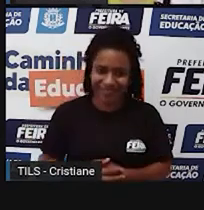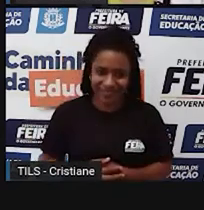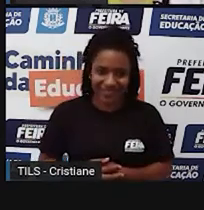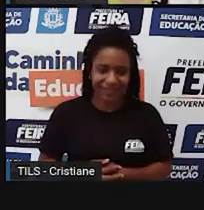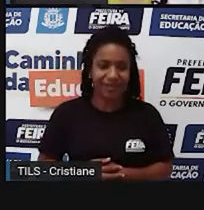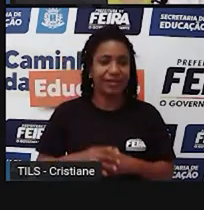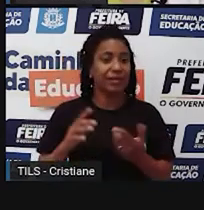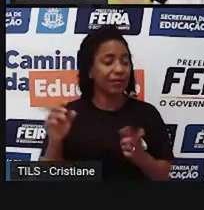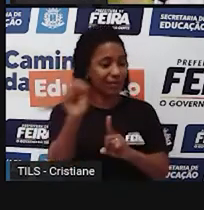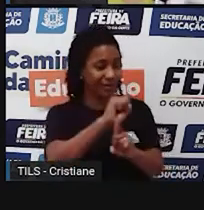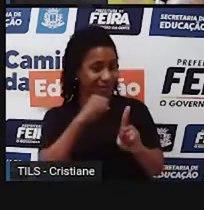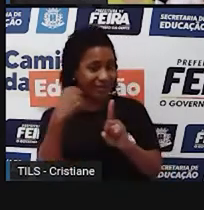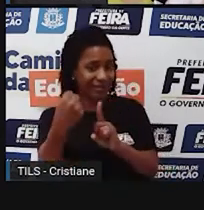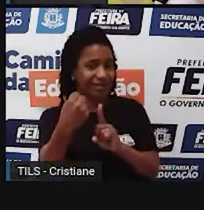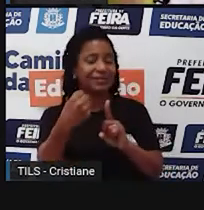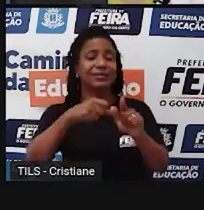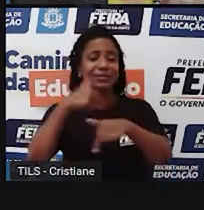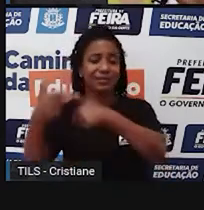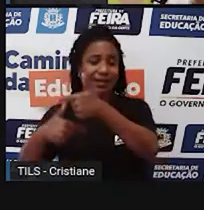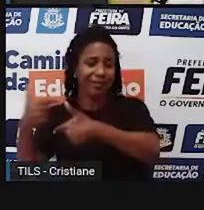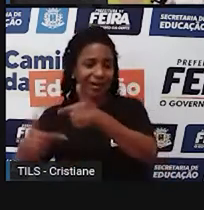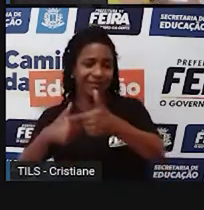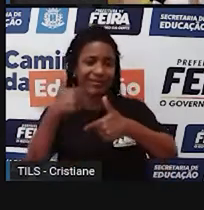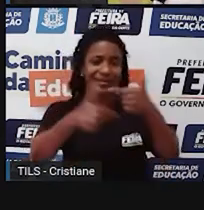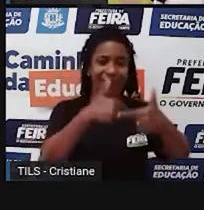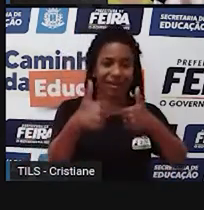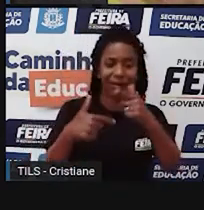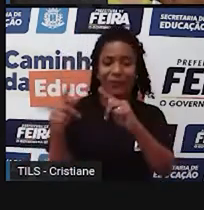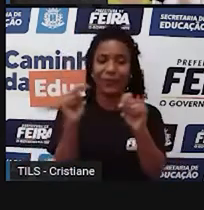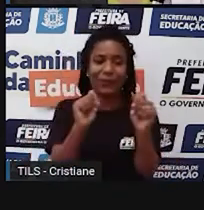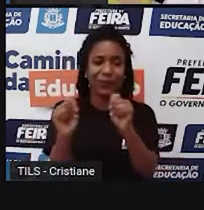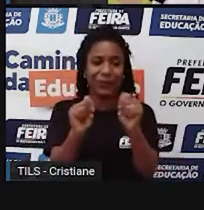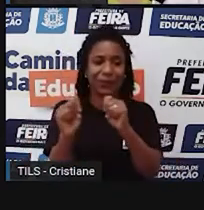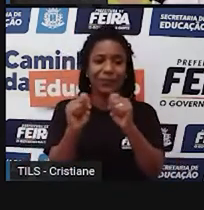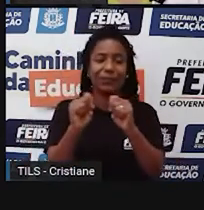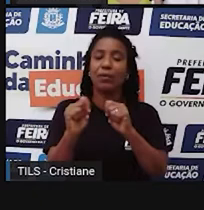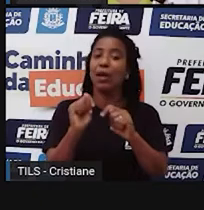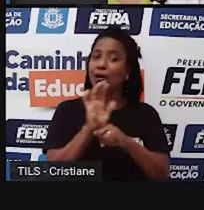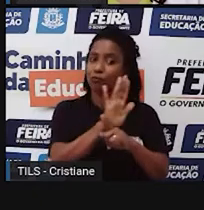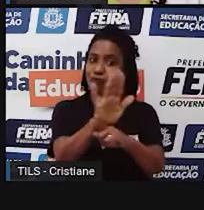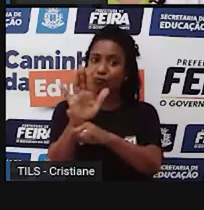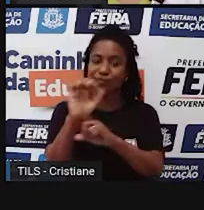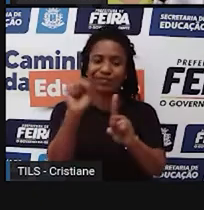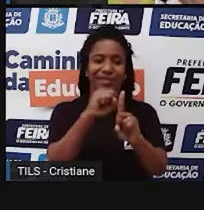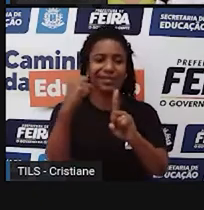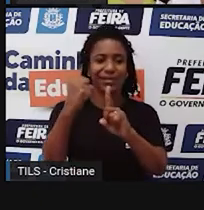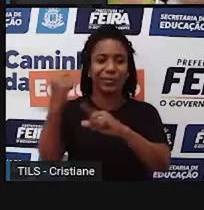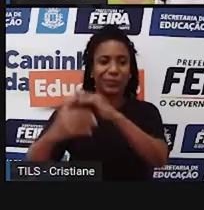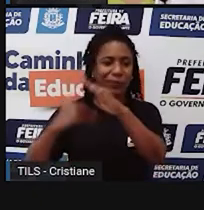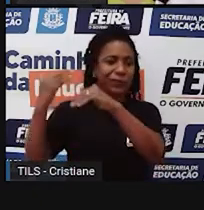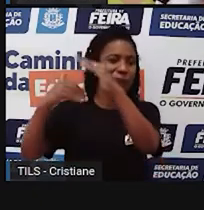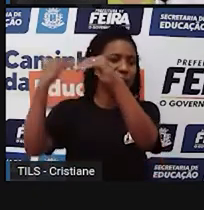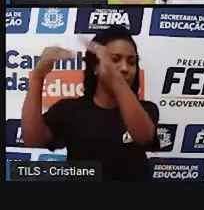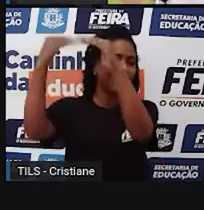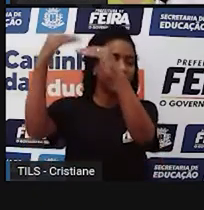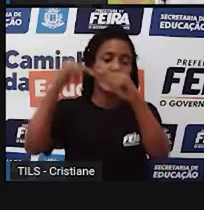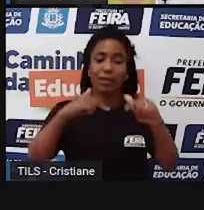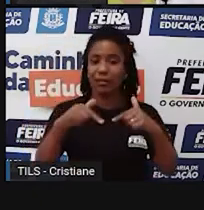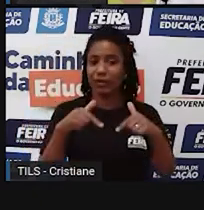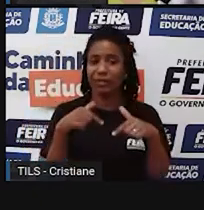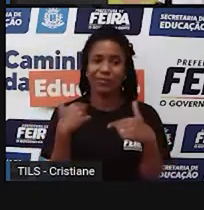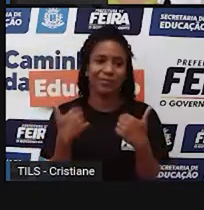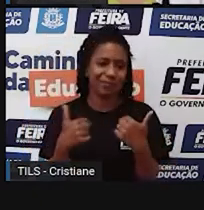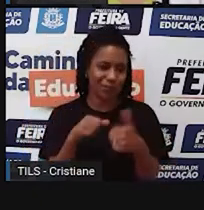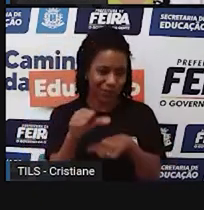sociedade funcionando e essas atividades, elas foram evoluindo também ao longo do tempo e modificando também